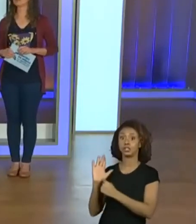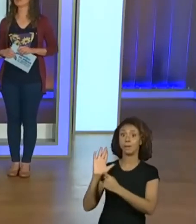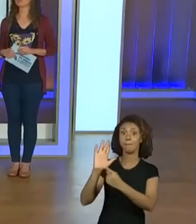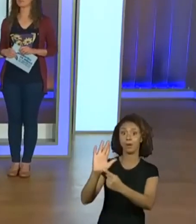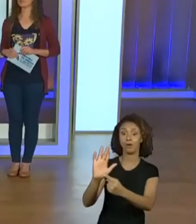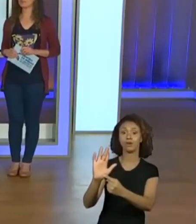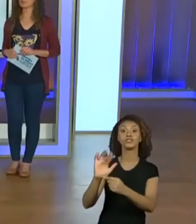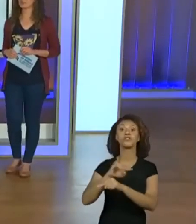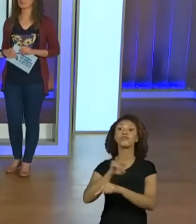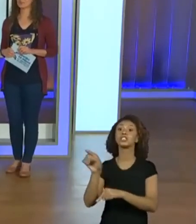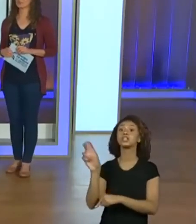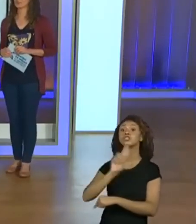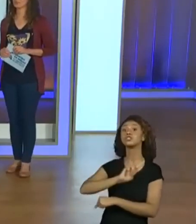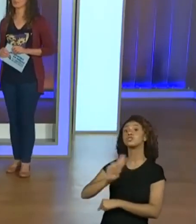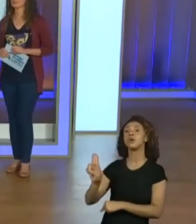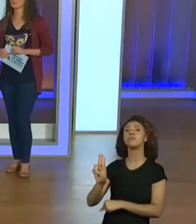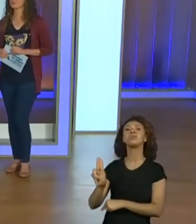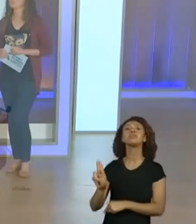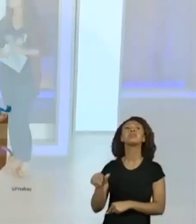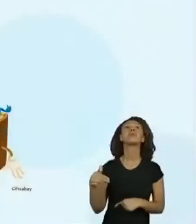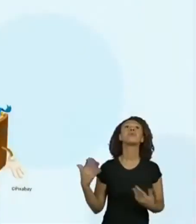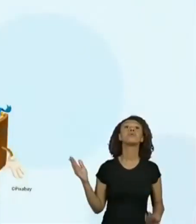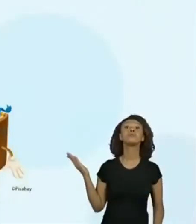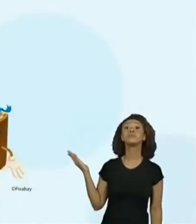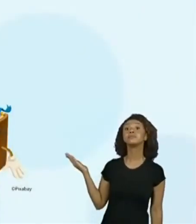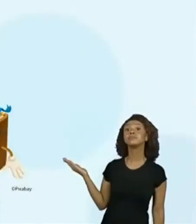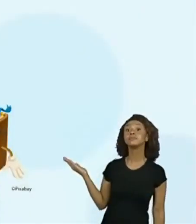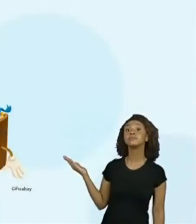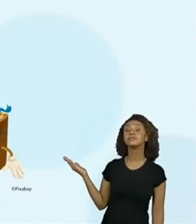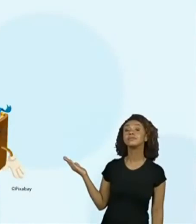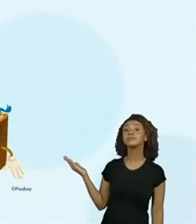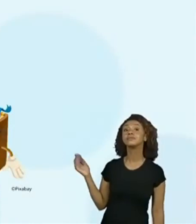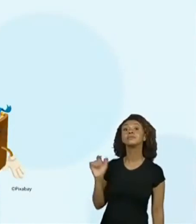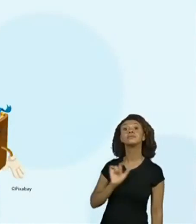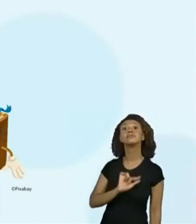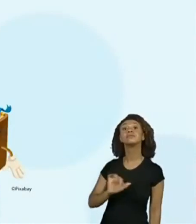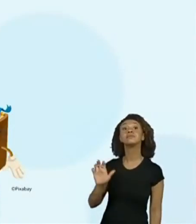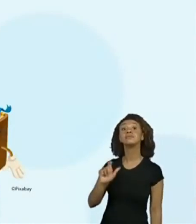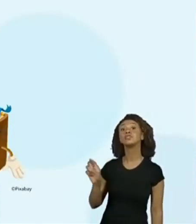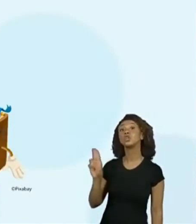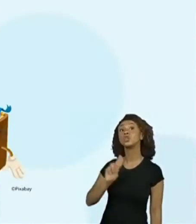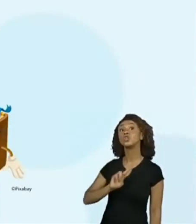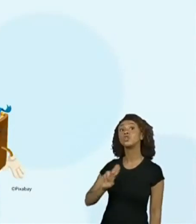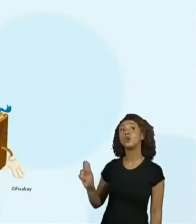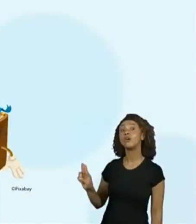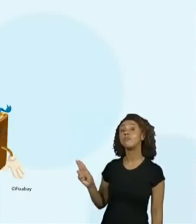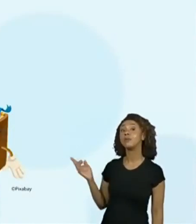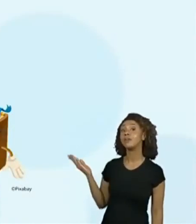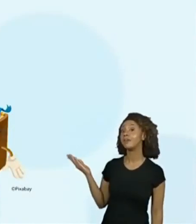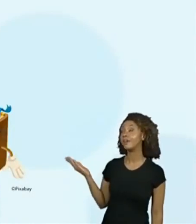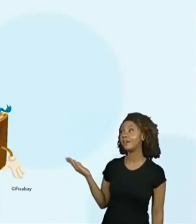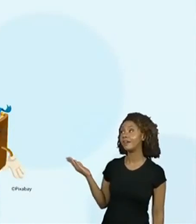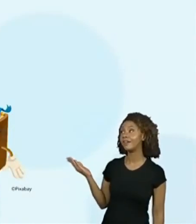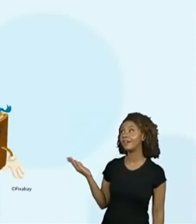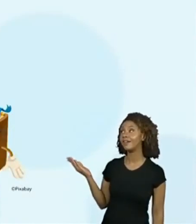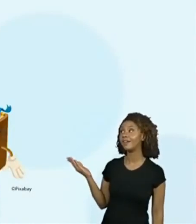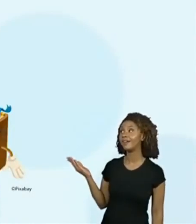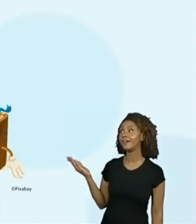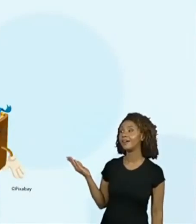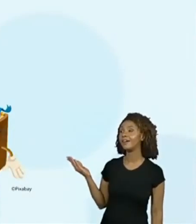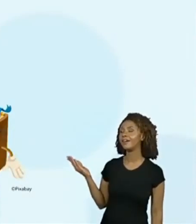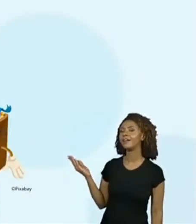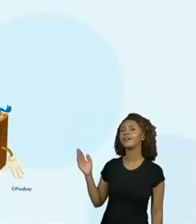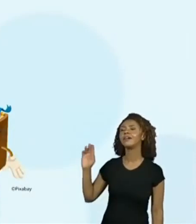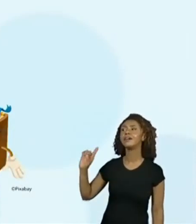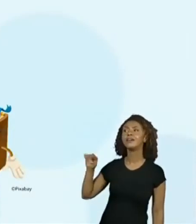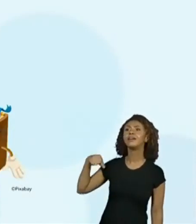Isso. Qual o nome que aparece? Pode falar aí. Bem alto. Isso mesmo. Olha só. O